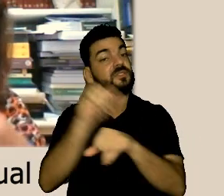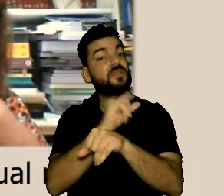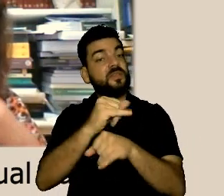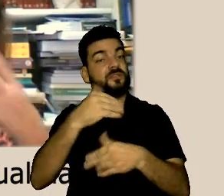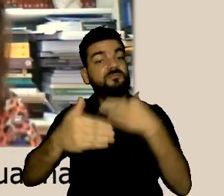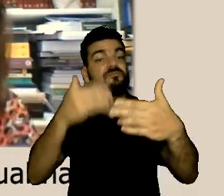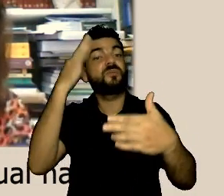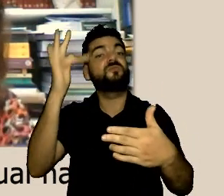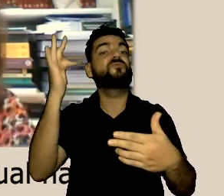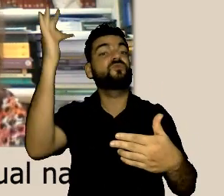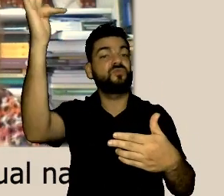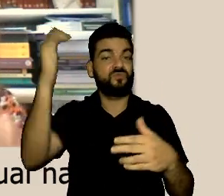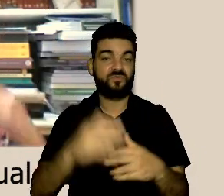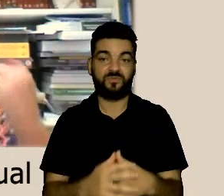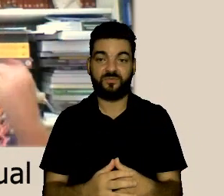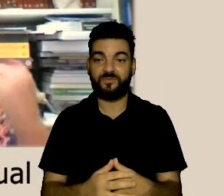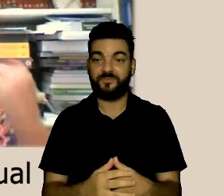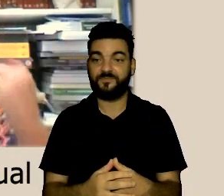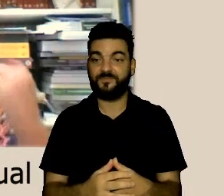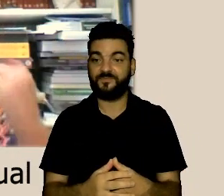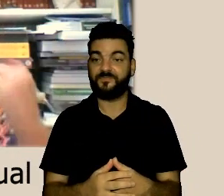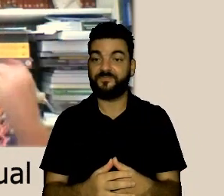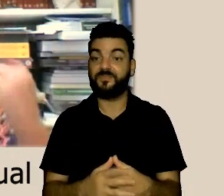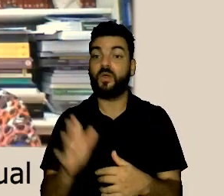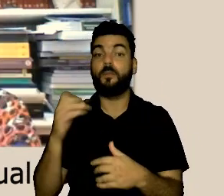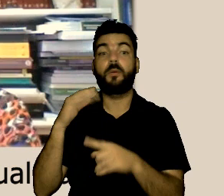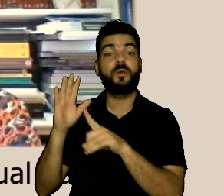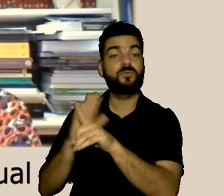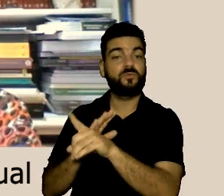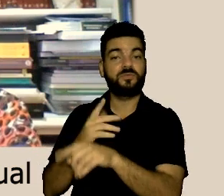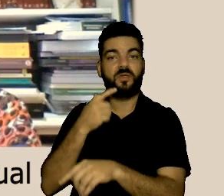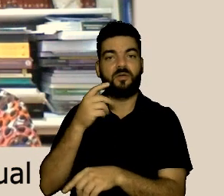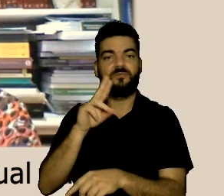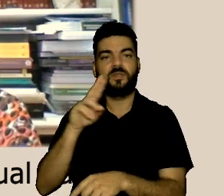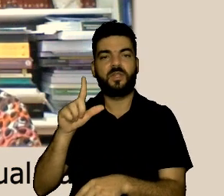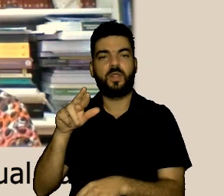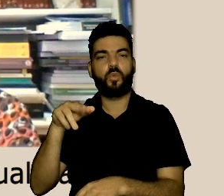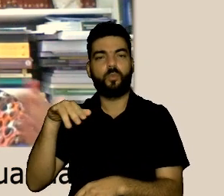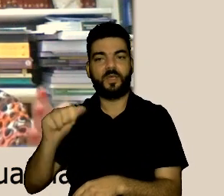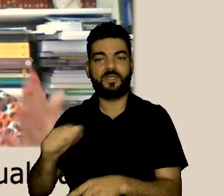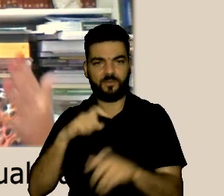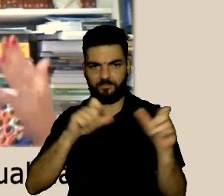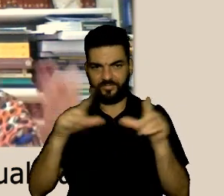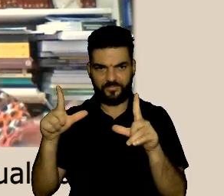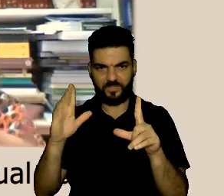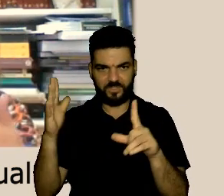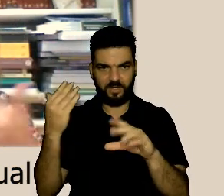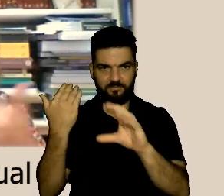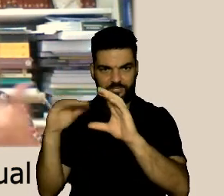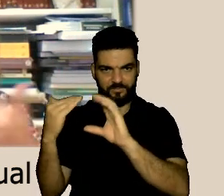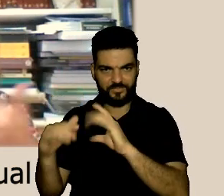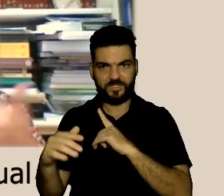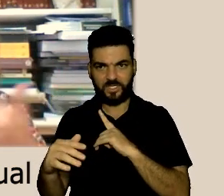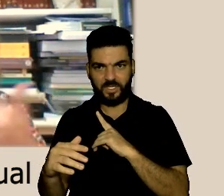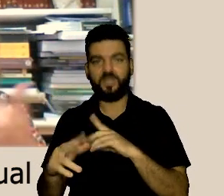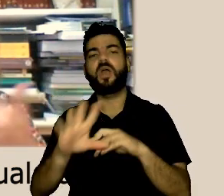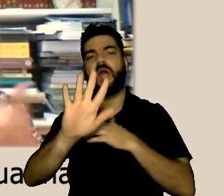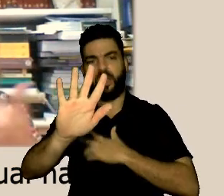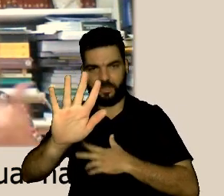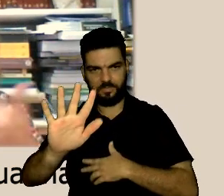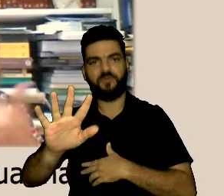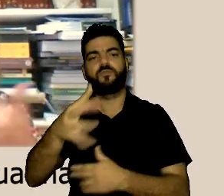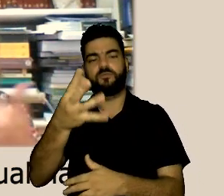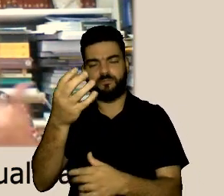o que falta construir o que podemos seguir adiante então nesse sentido eu vou destacar perguntaram se a fala da